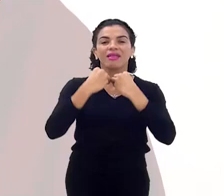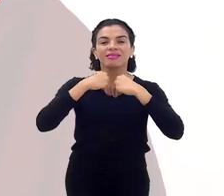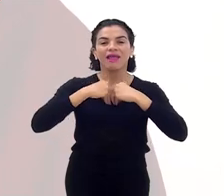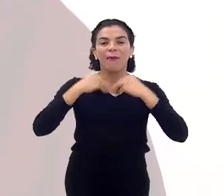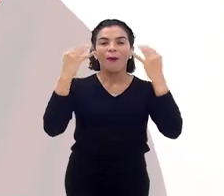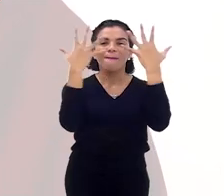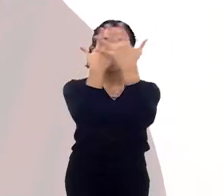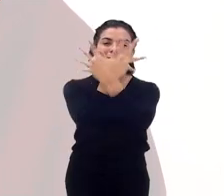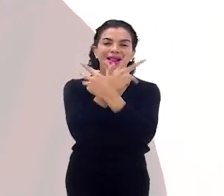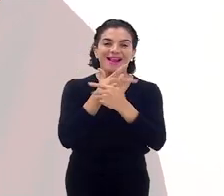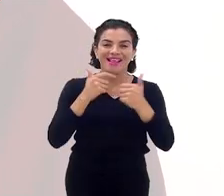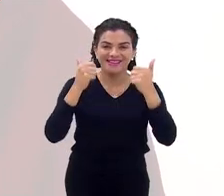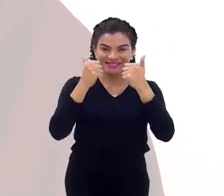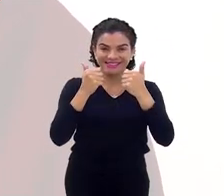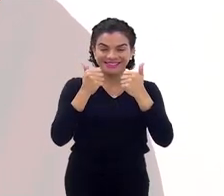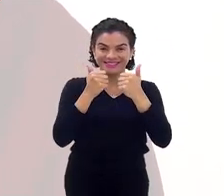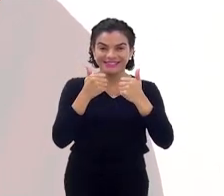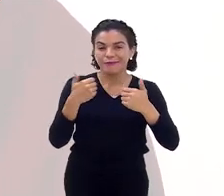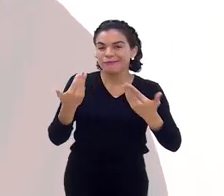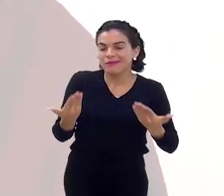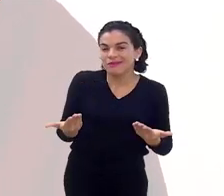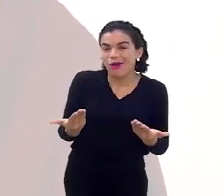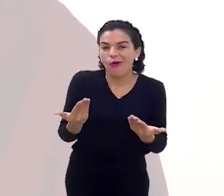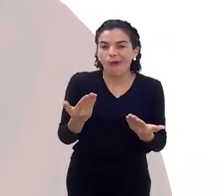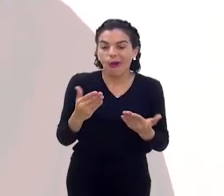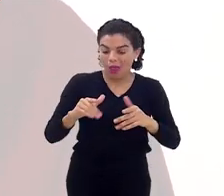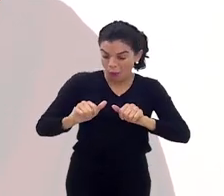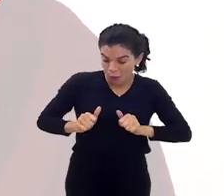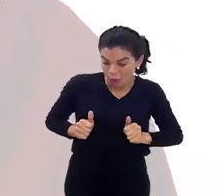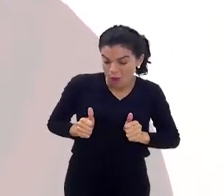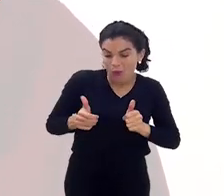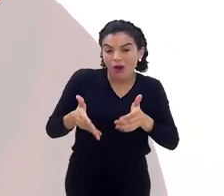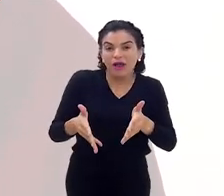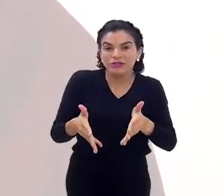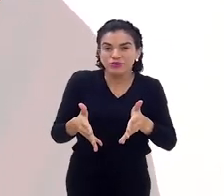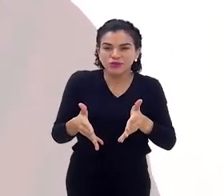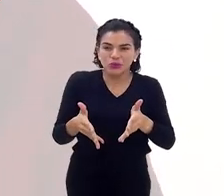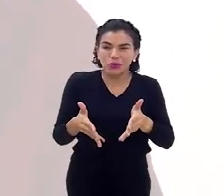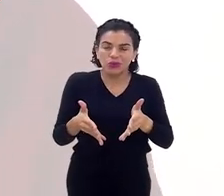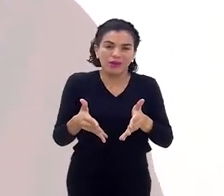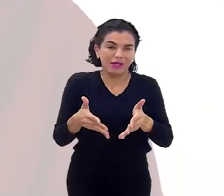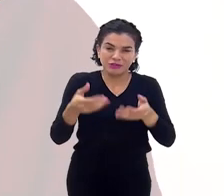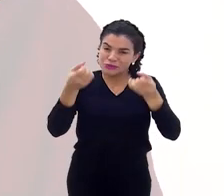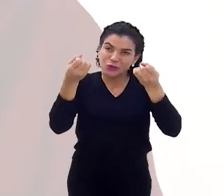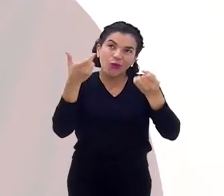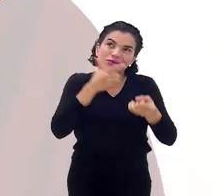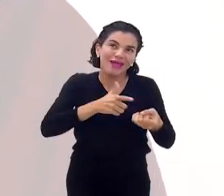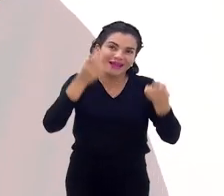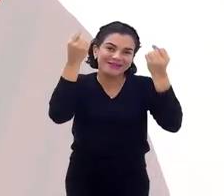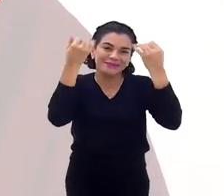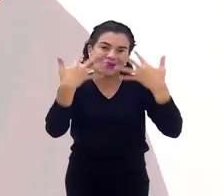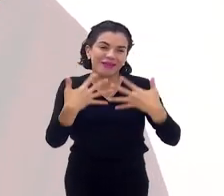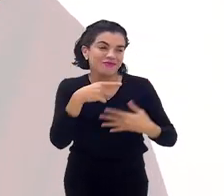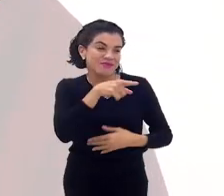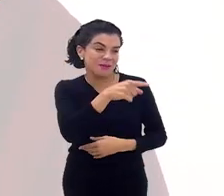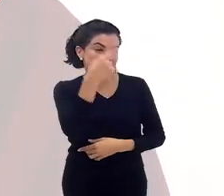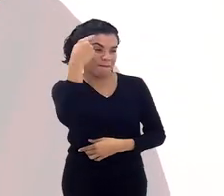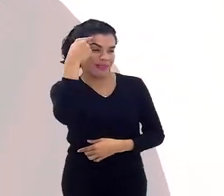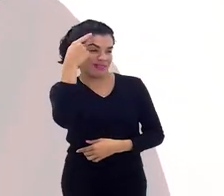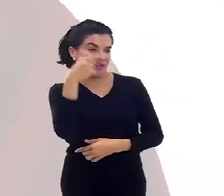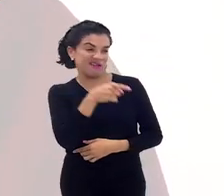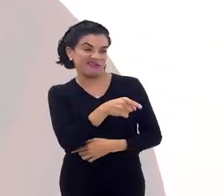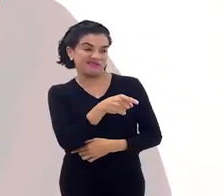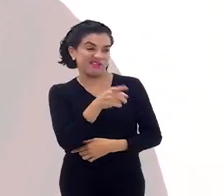beleza. Sim. Entendeu? Então, assim, na verdade, vão sendo atitudes, assim, que a gente não explica da forma que talvez você